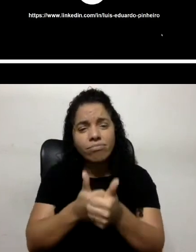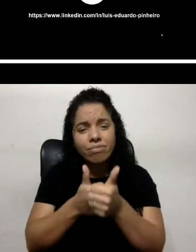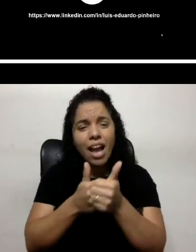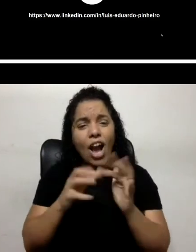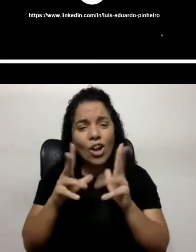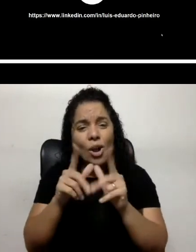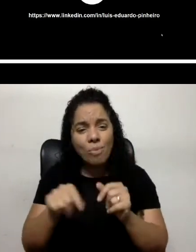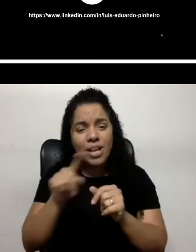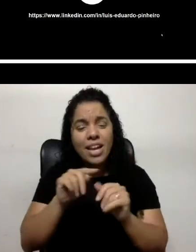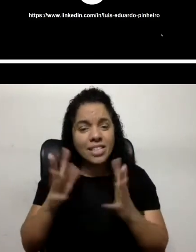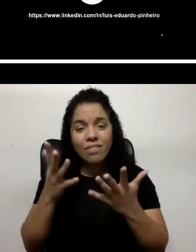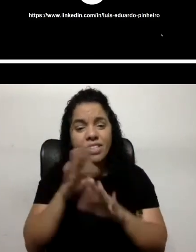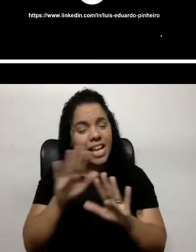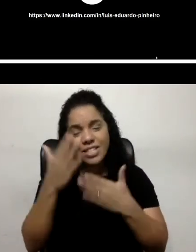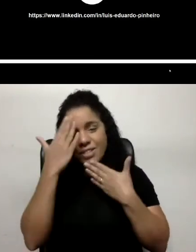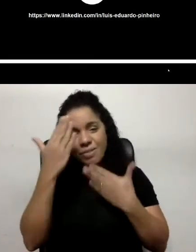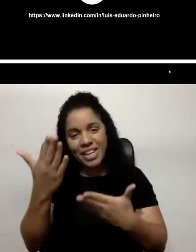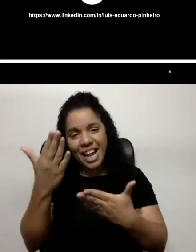é isso, muito obrigado.